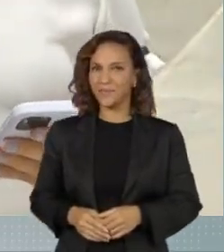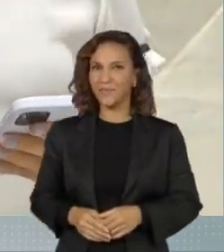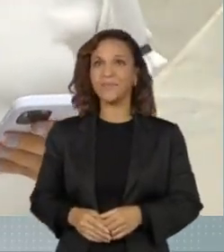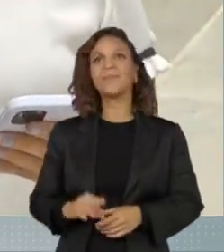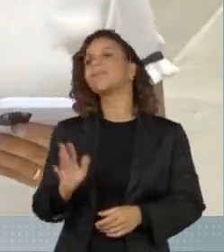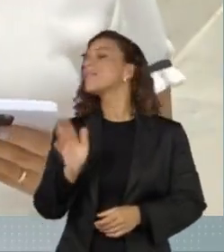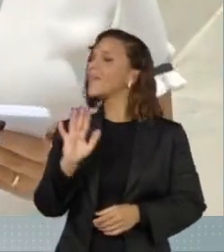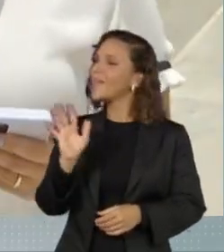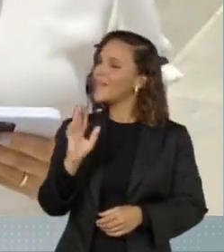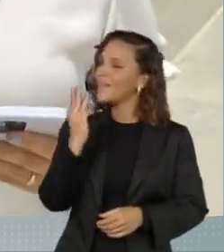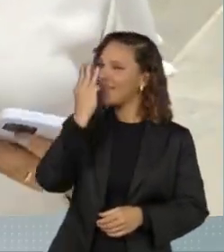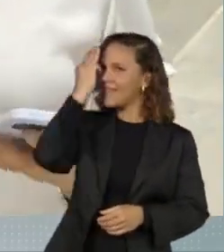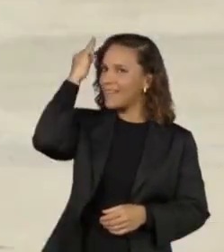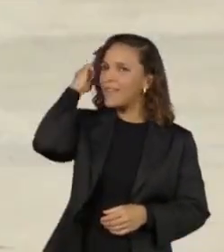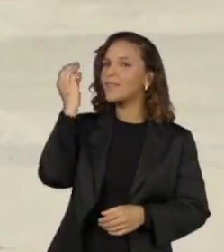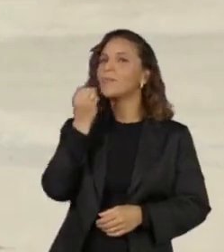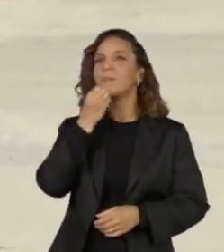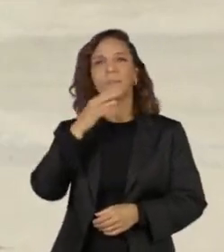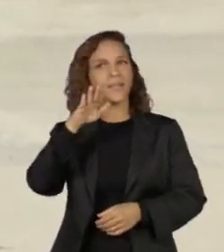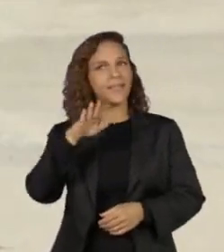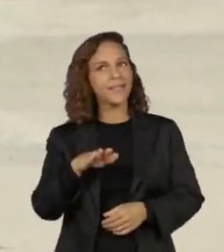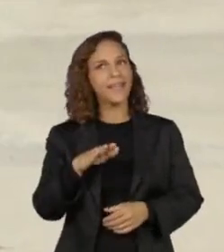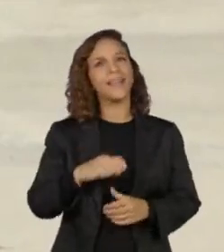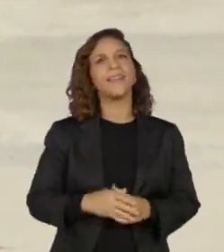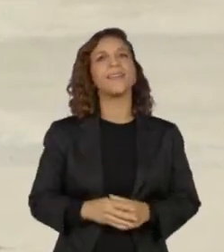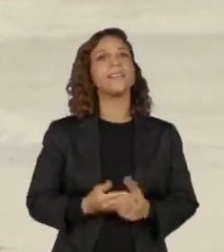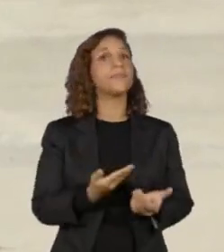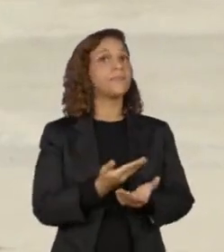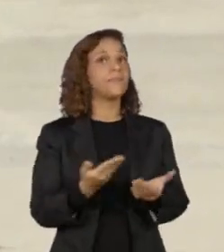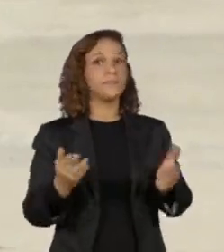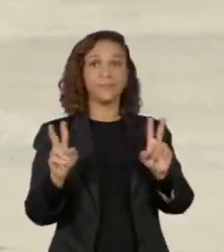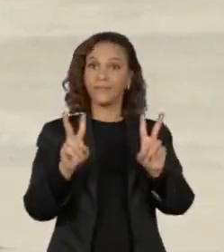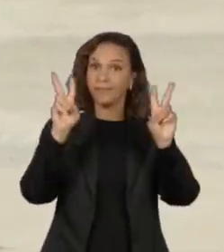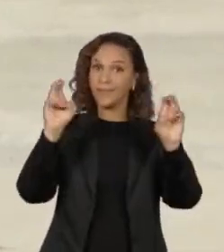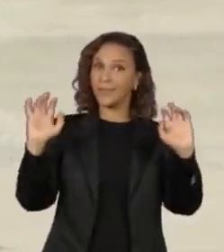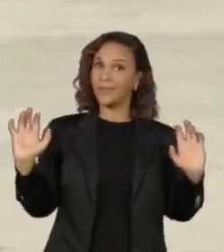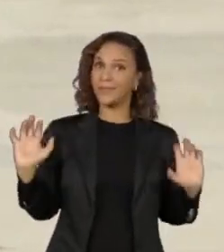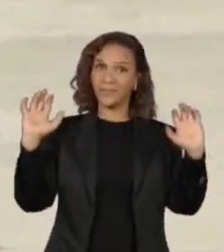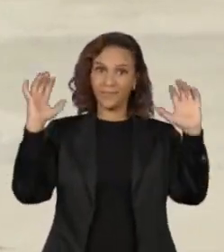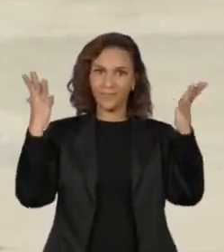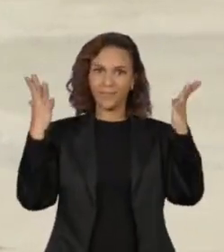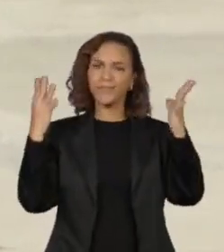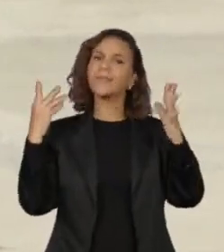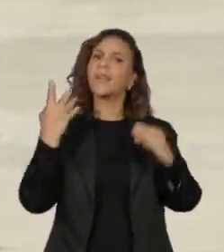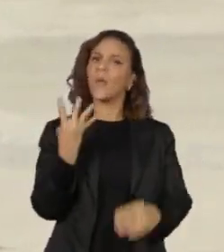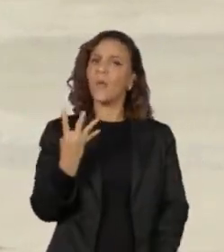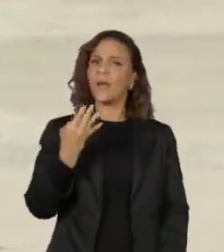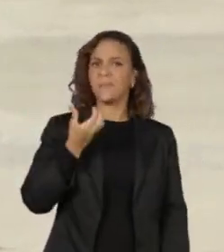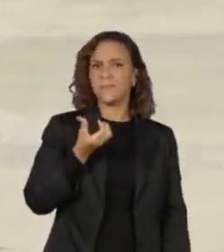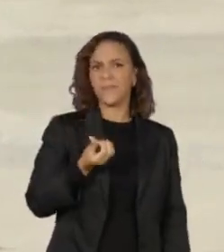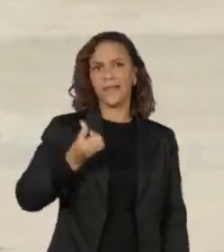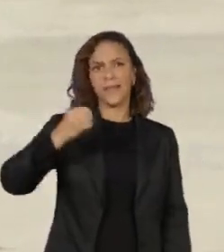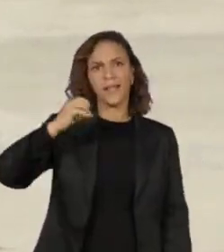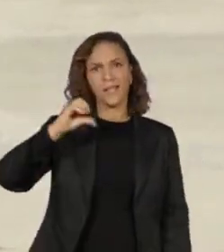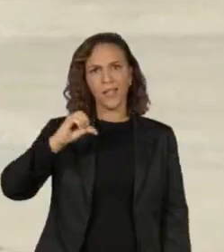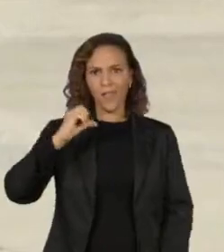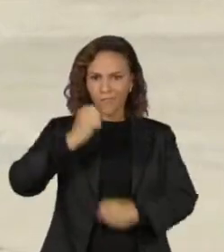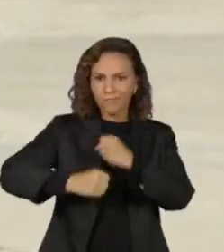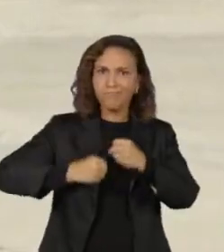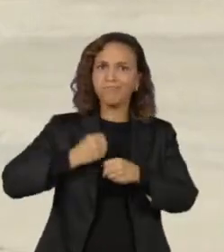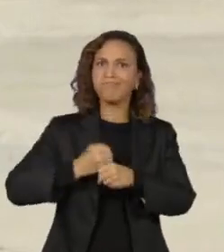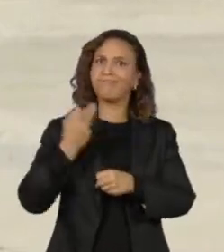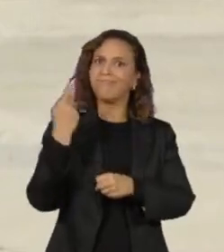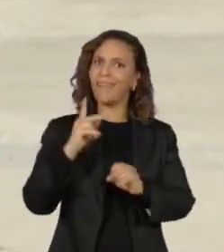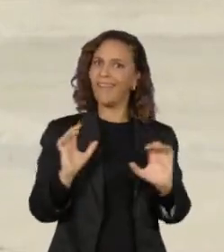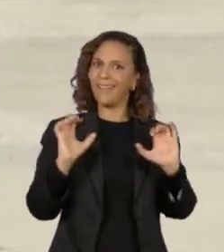Oi, Aldo. Uma boa tarde para você, boa tarde a todos. O tema da comemoração dos 469 anos da